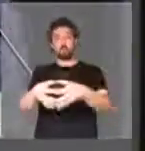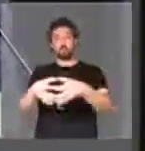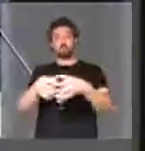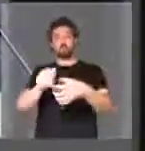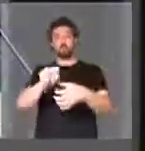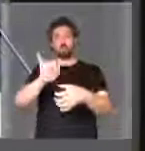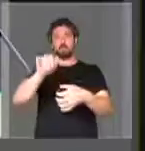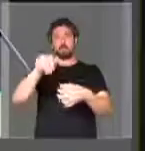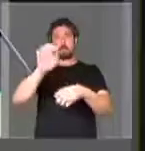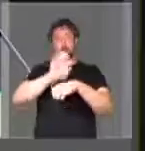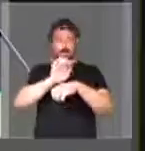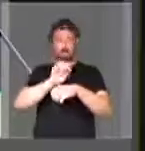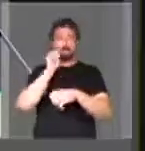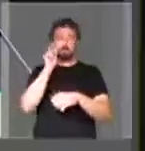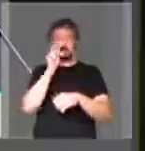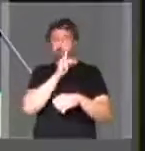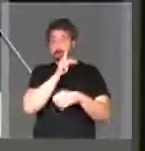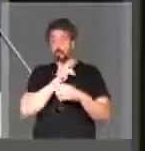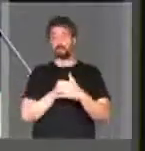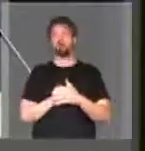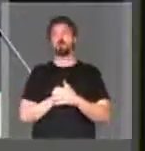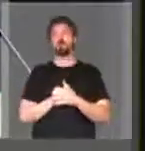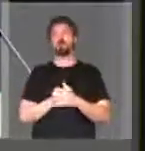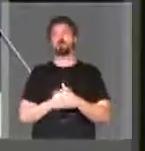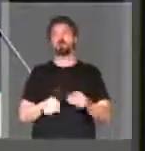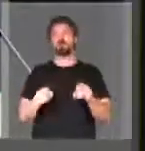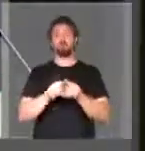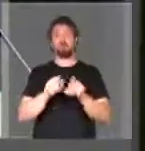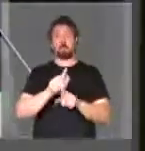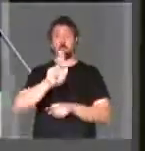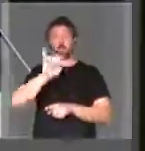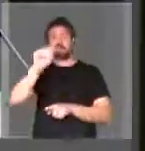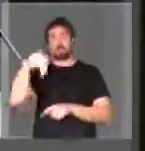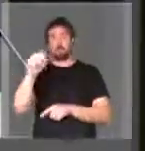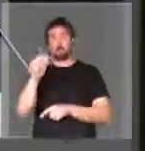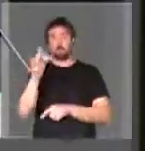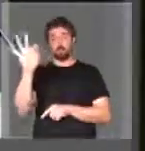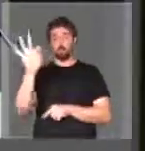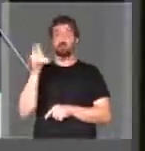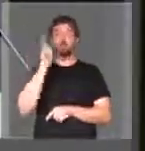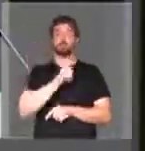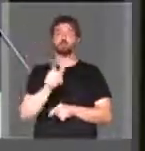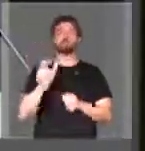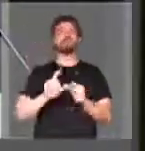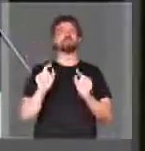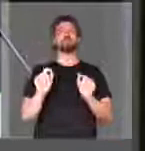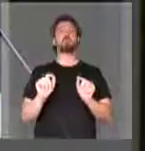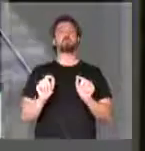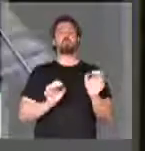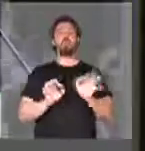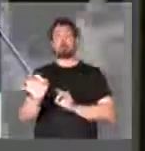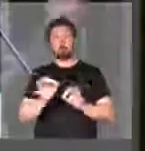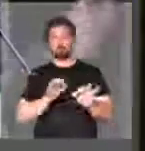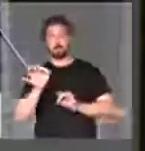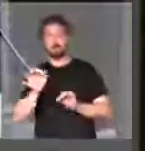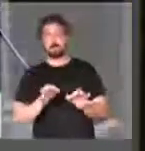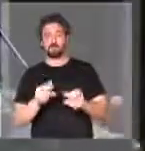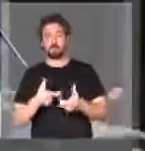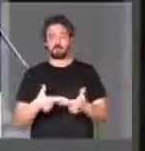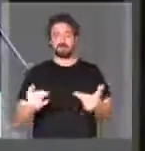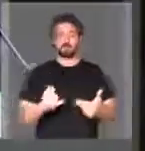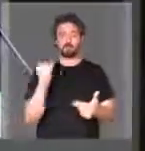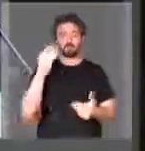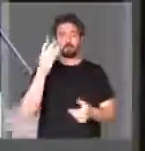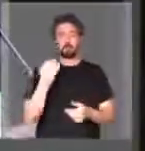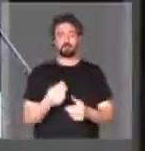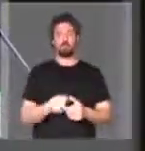públicas no Estado do Amapá e também na Guiana Francesa, para que nós possamos preparar. Essa que é uma